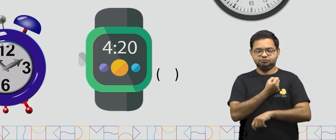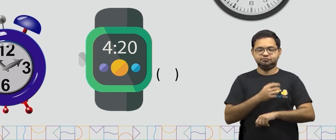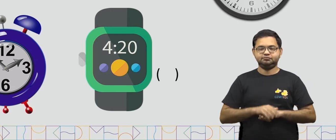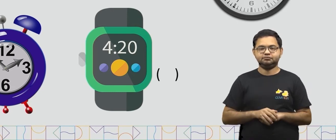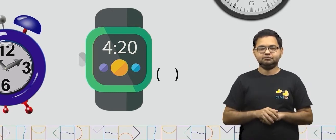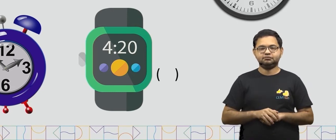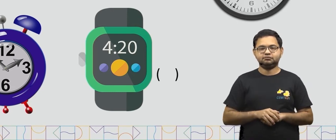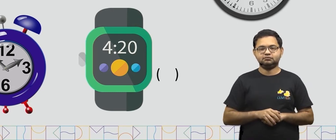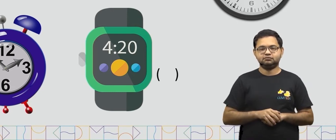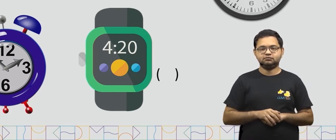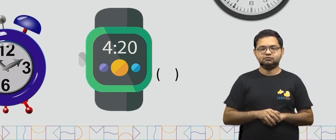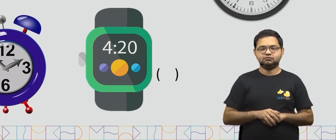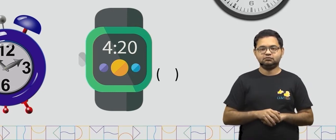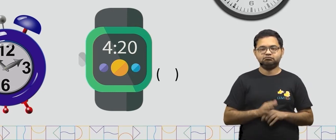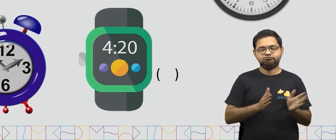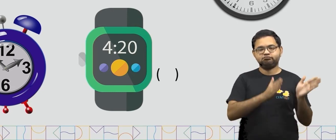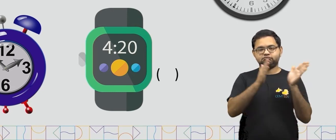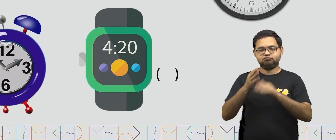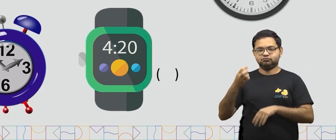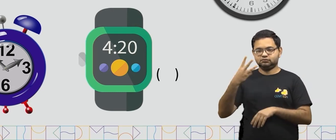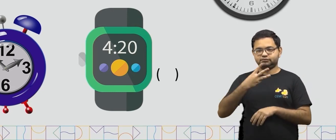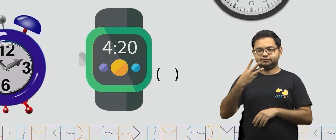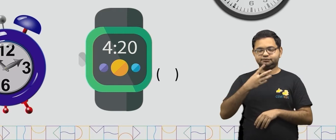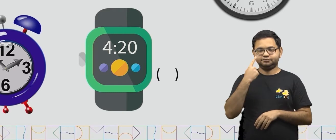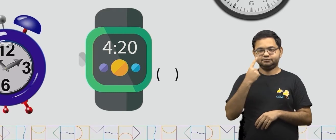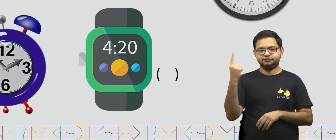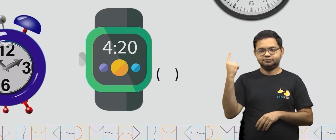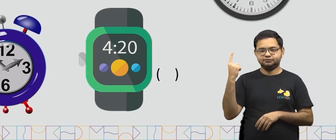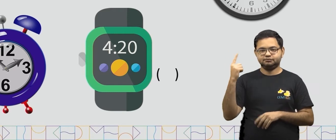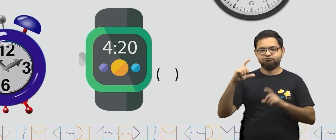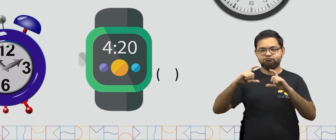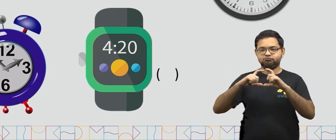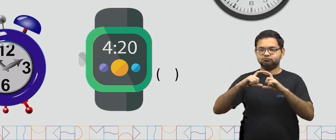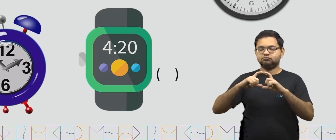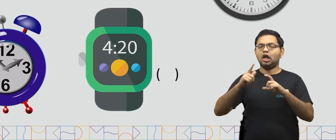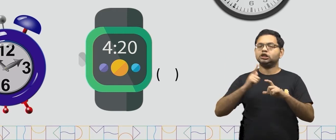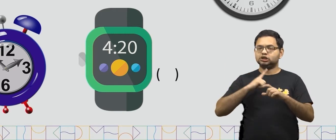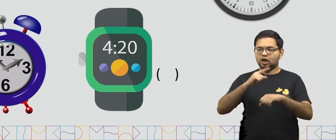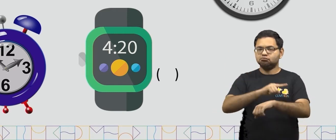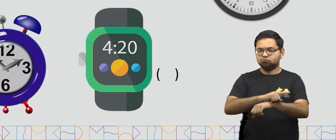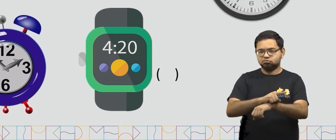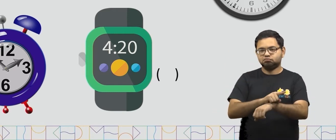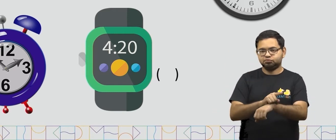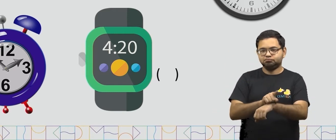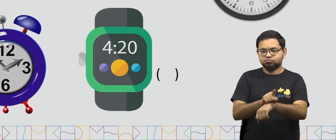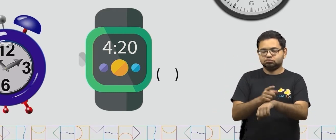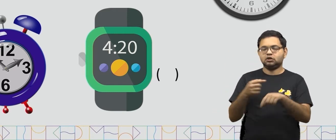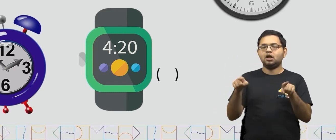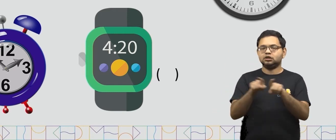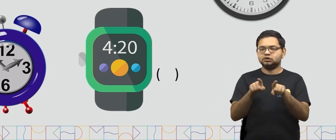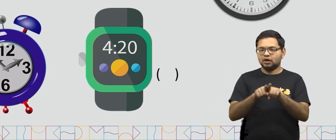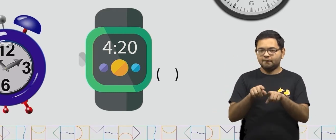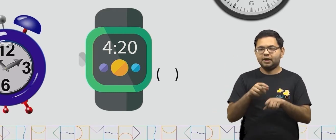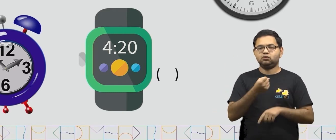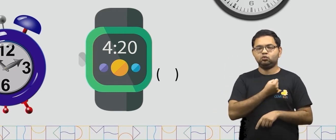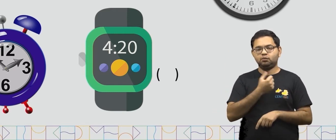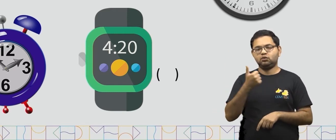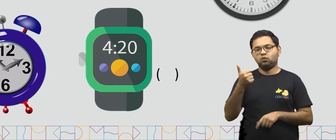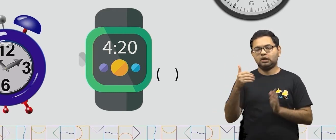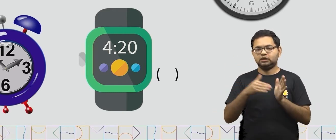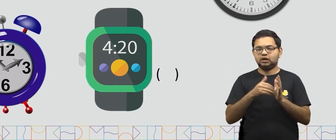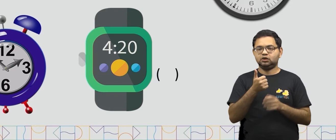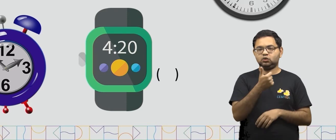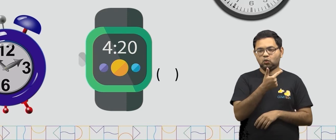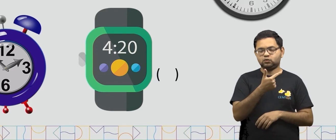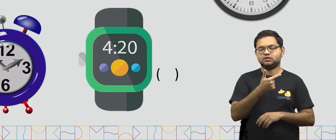O próximo relógio. Ele possui ponteiros e os números vão de 1 a 12. Então,